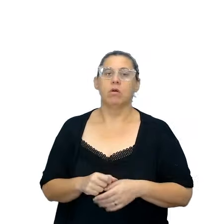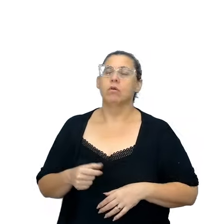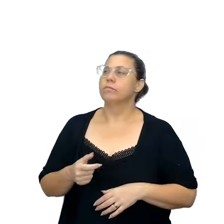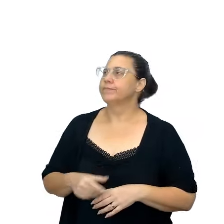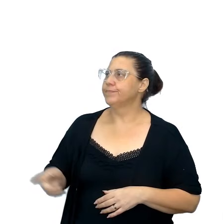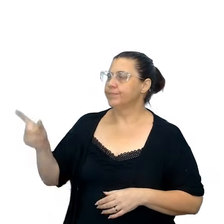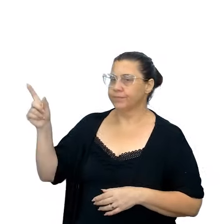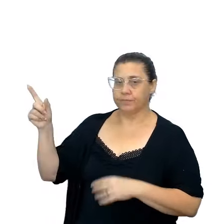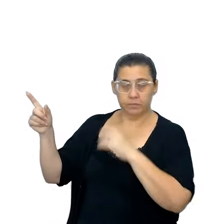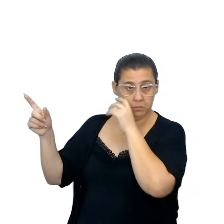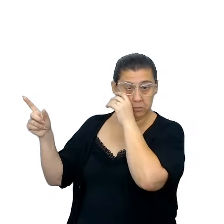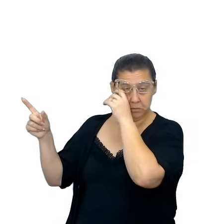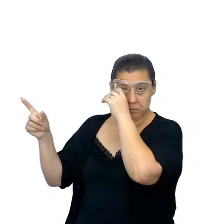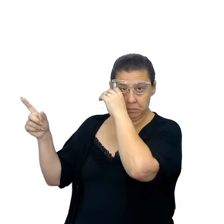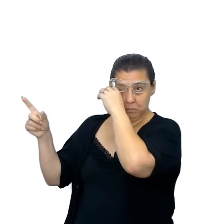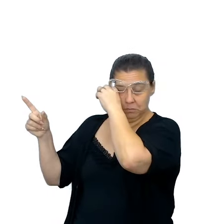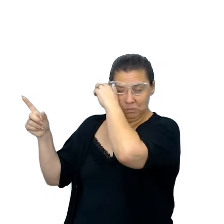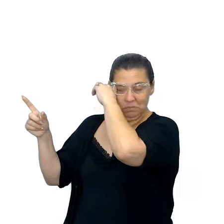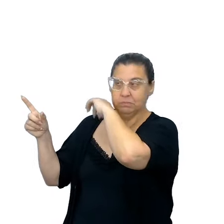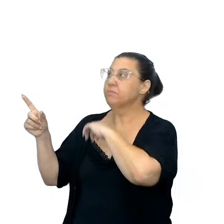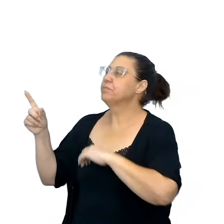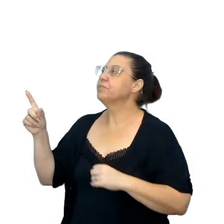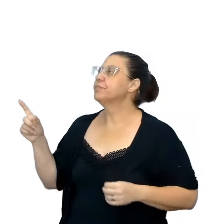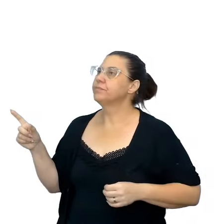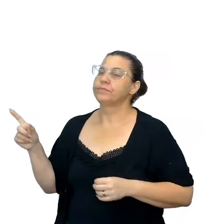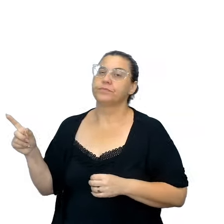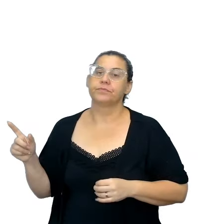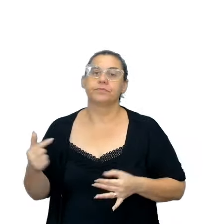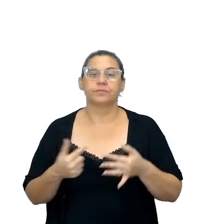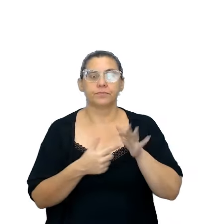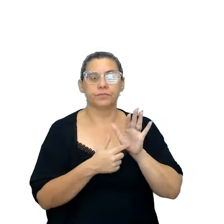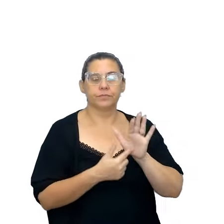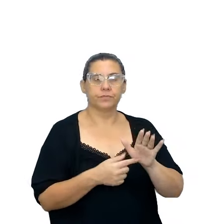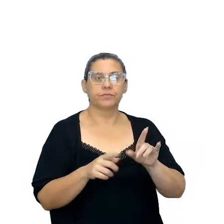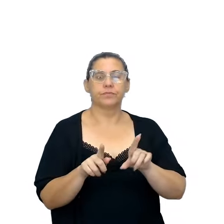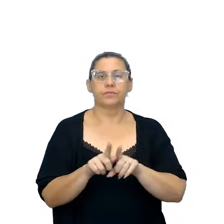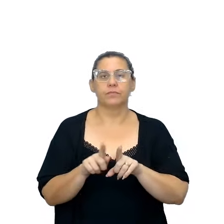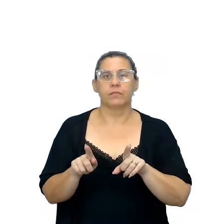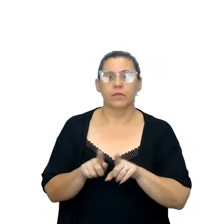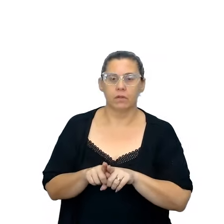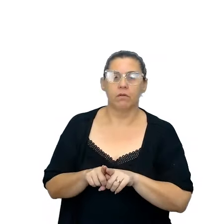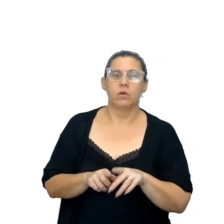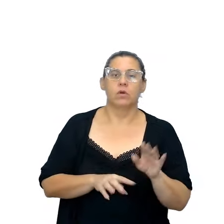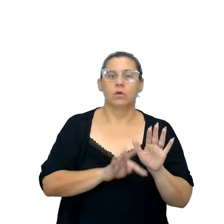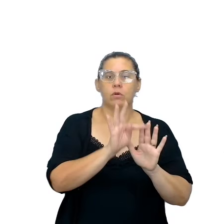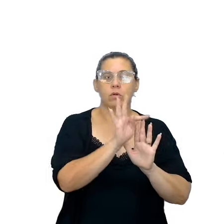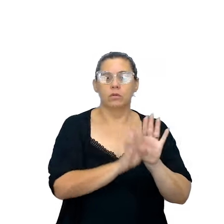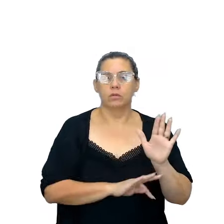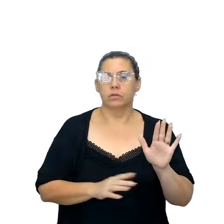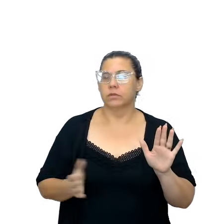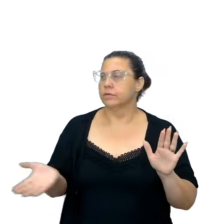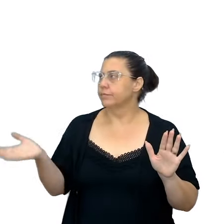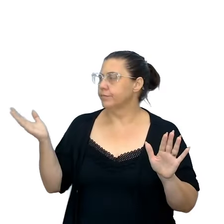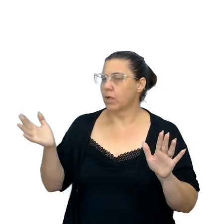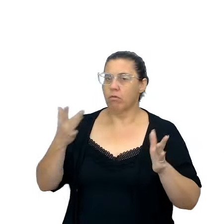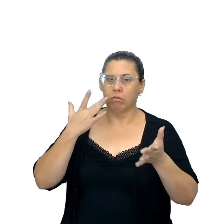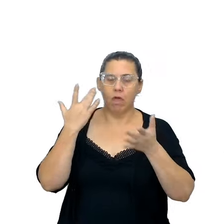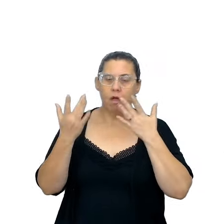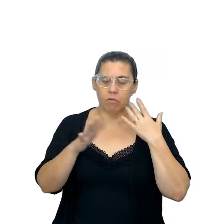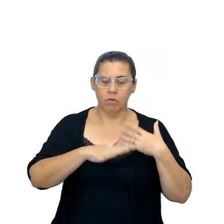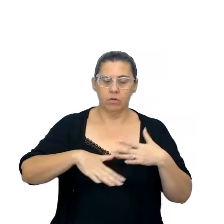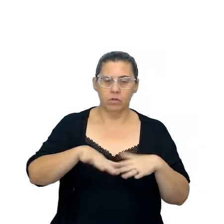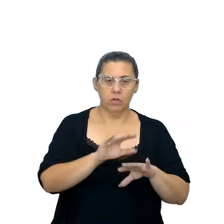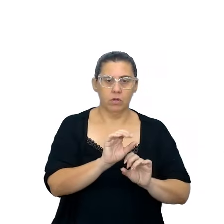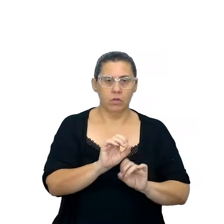material de apoio de vocês, né, a informação, aqui nós colocamos também, o texto dele é o teatro educativo, né,